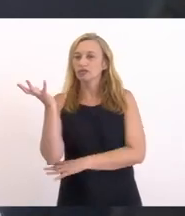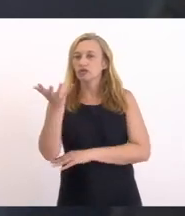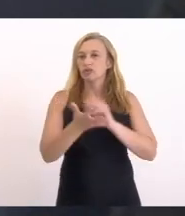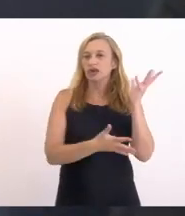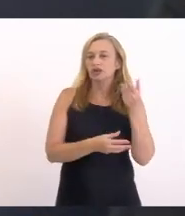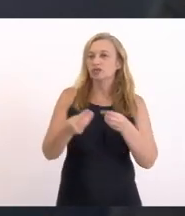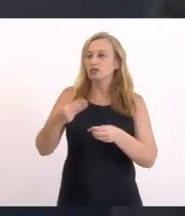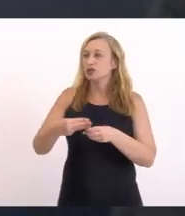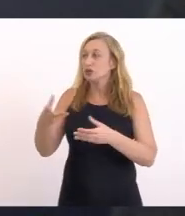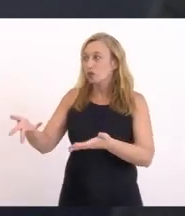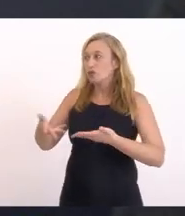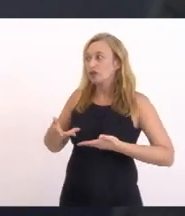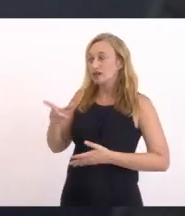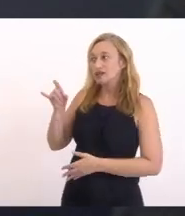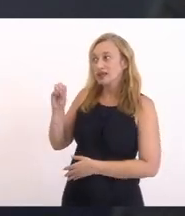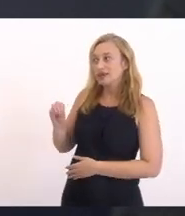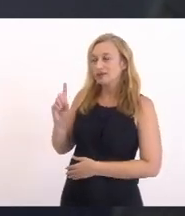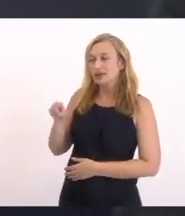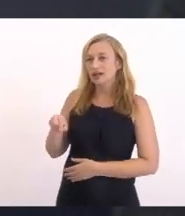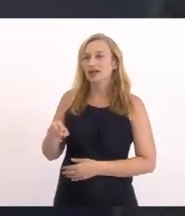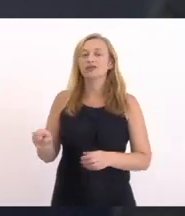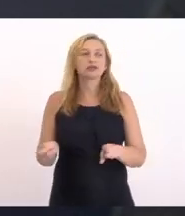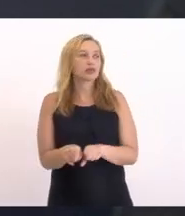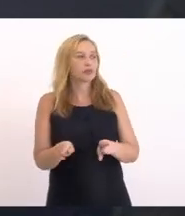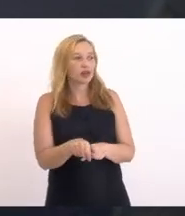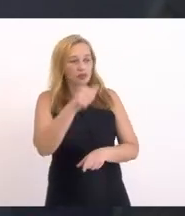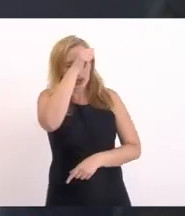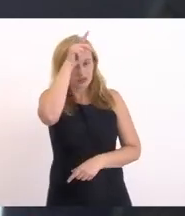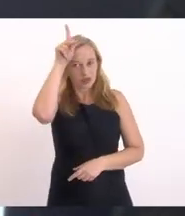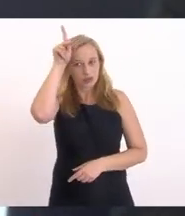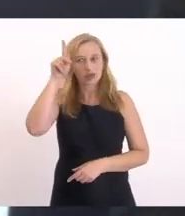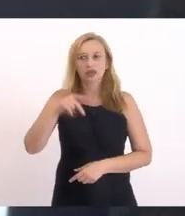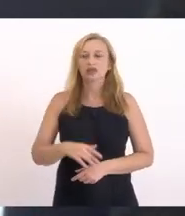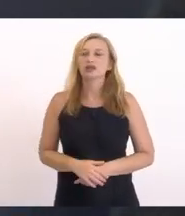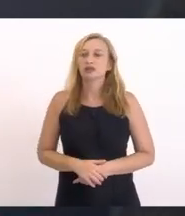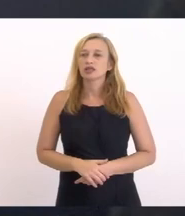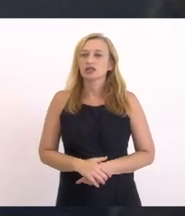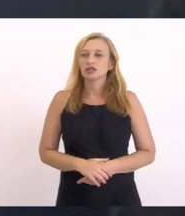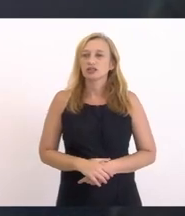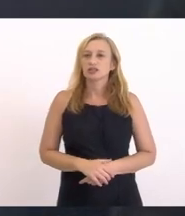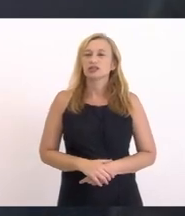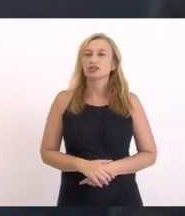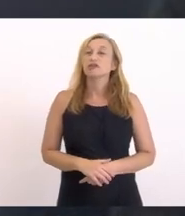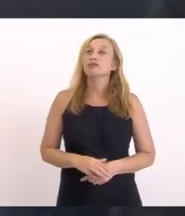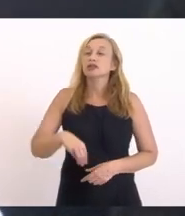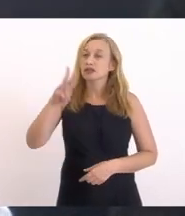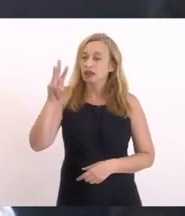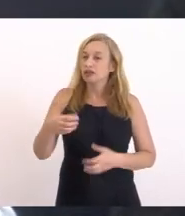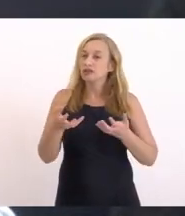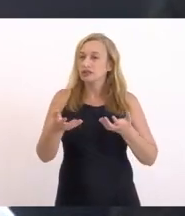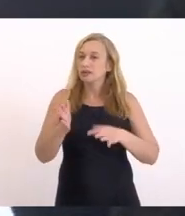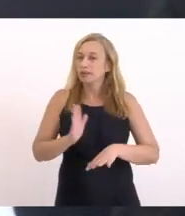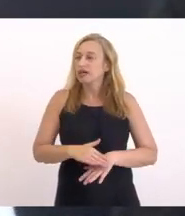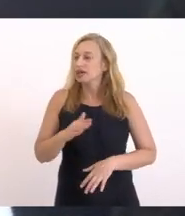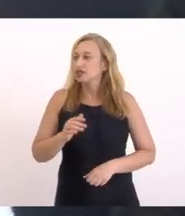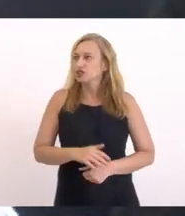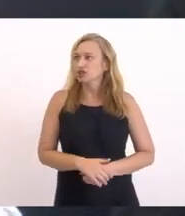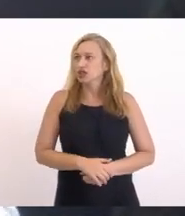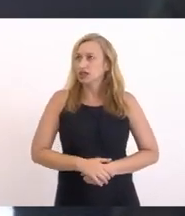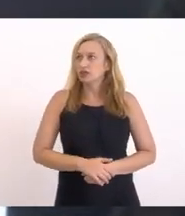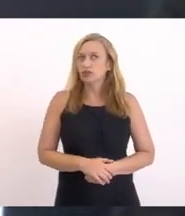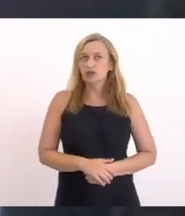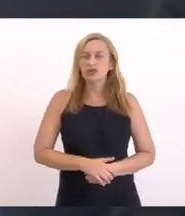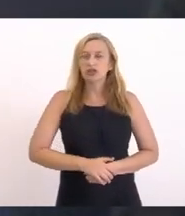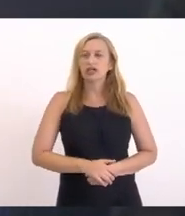convidei Mais cedo Com a prefeitura E com quem mais quiser Estar presente